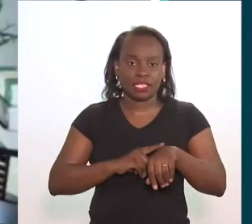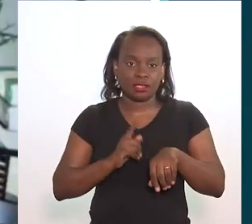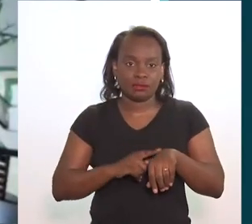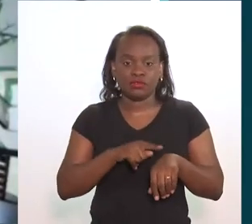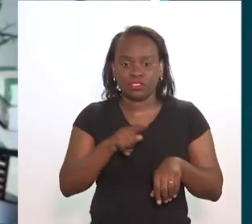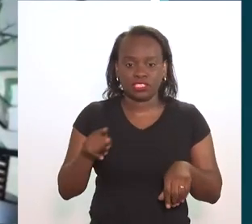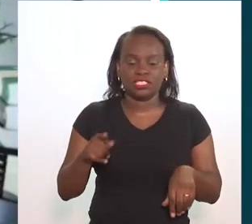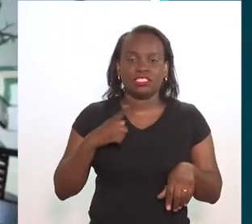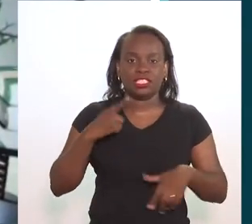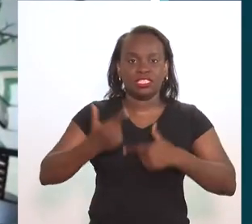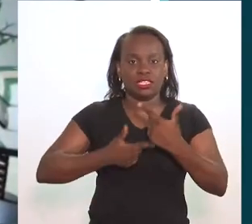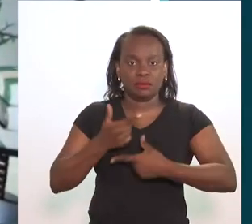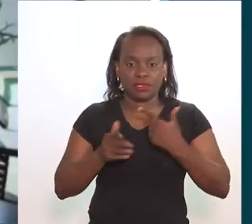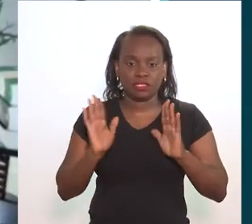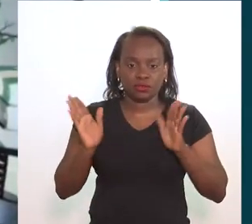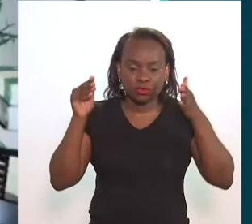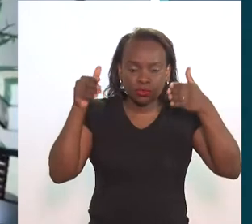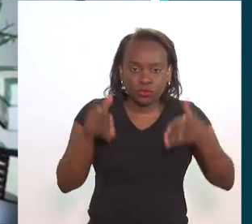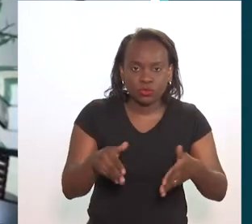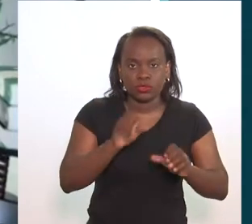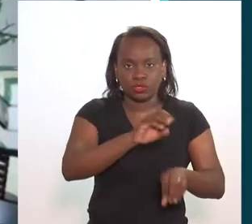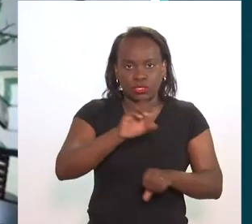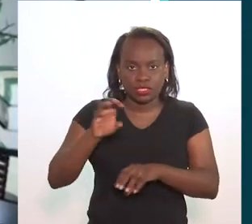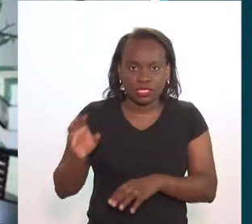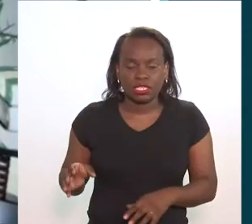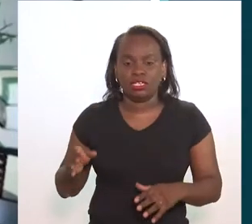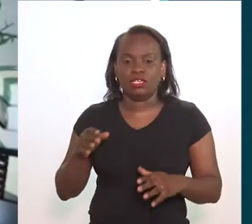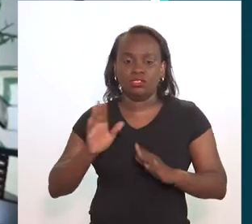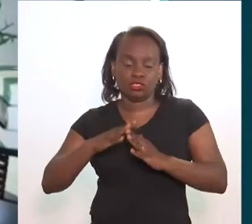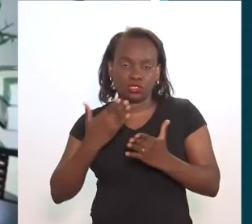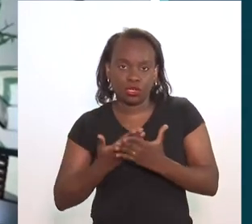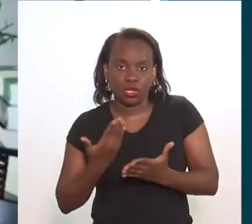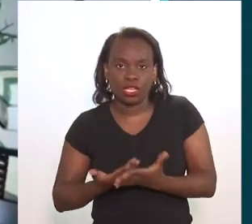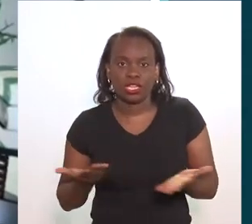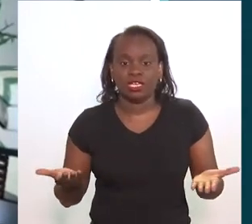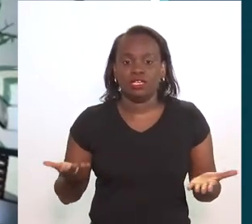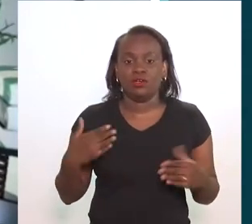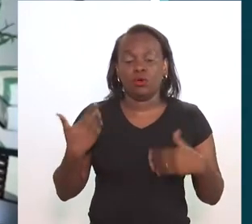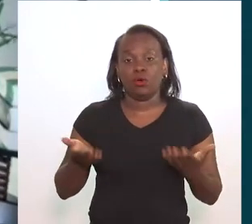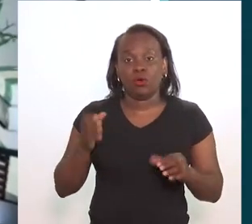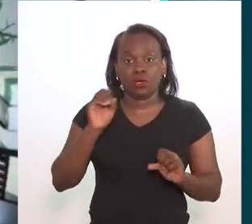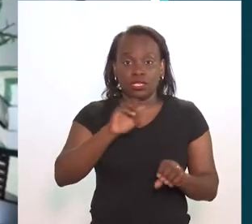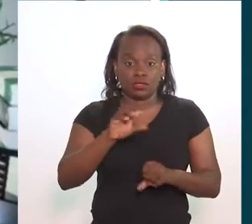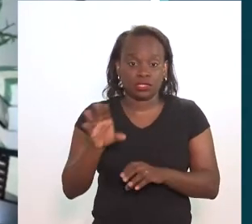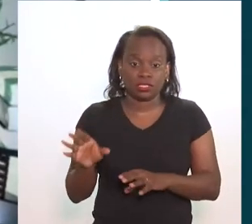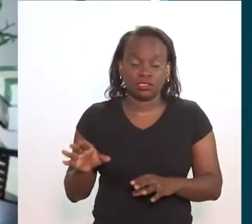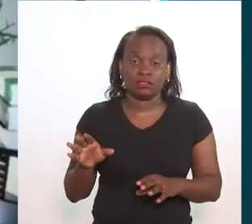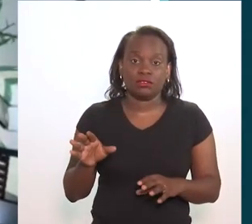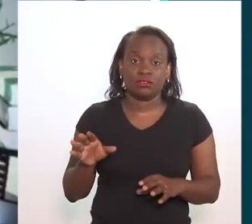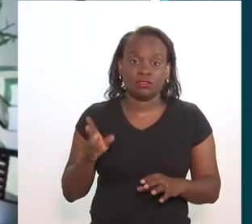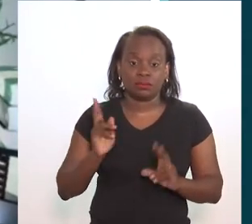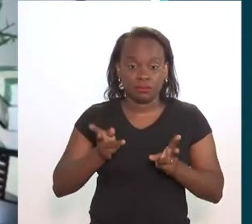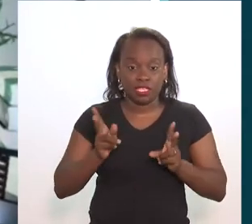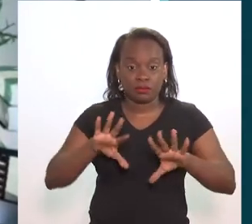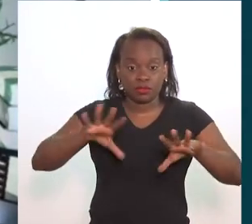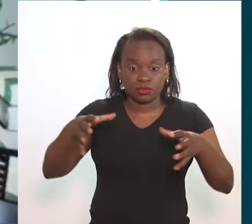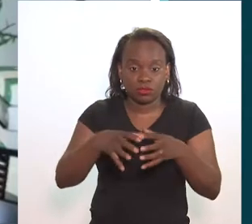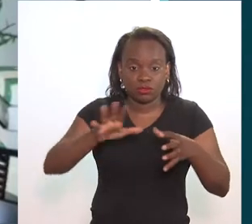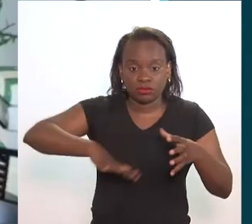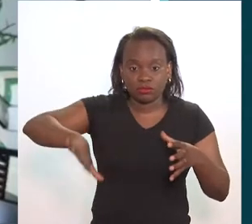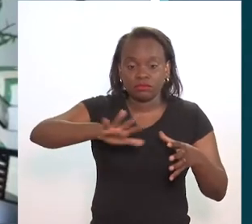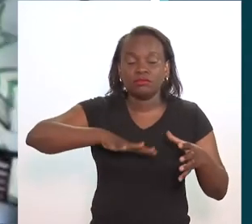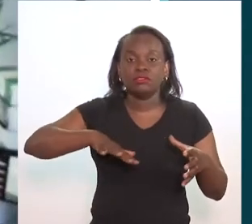artistas, mas, em algum momento, vocês têm um trabalho voltado para a educação, para escolas, ou a